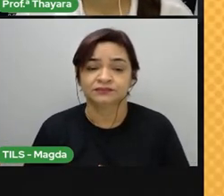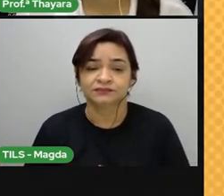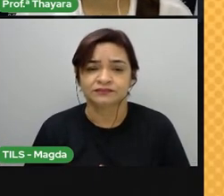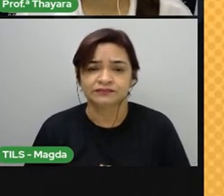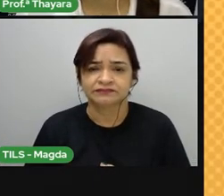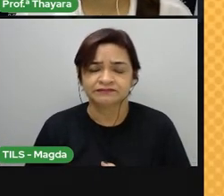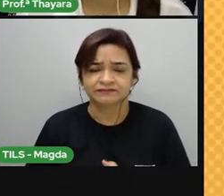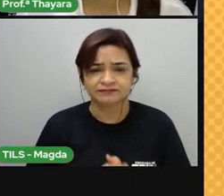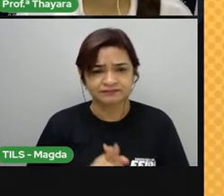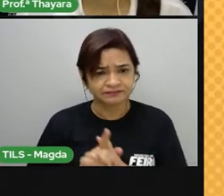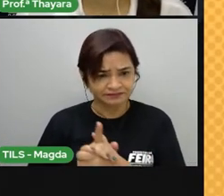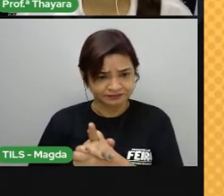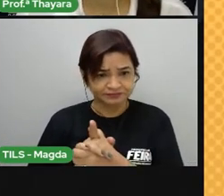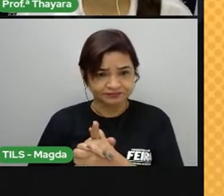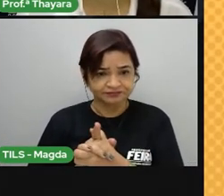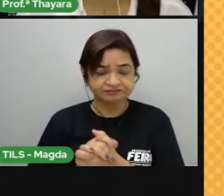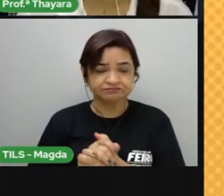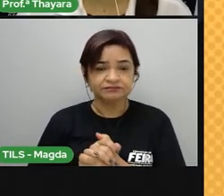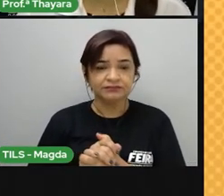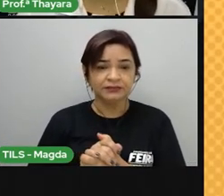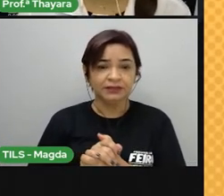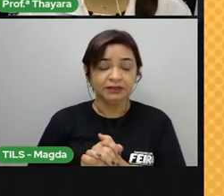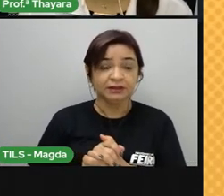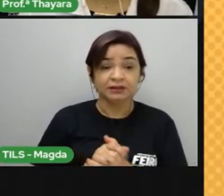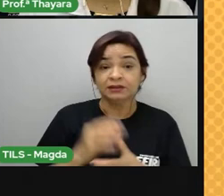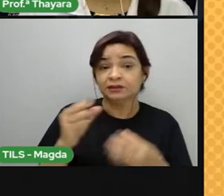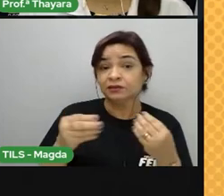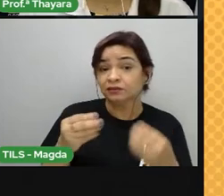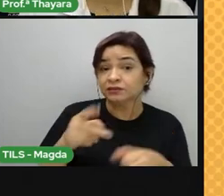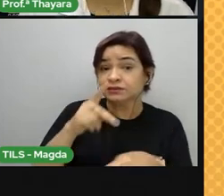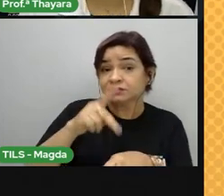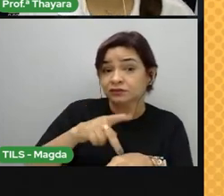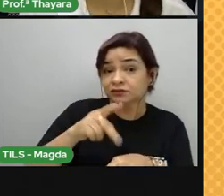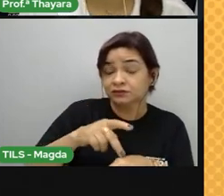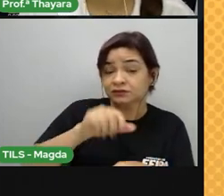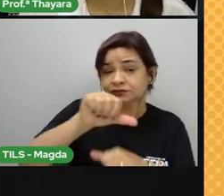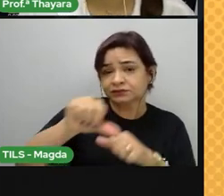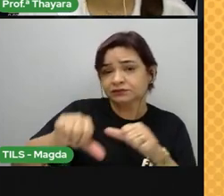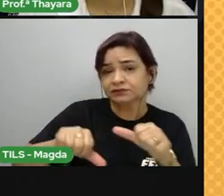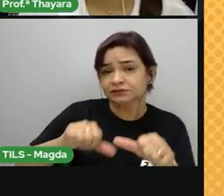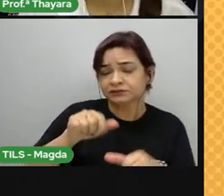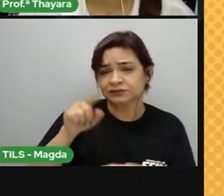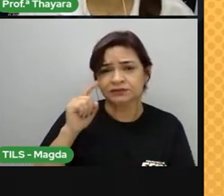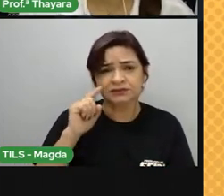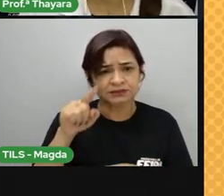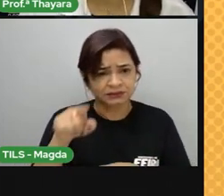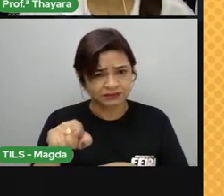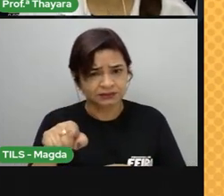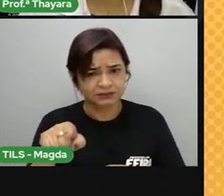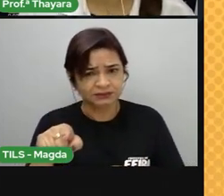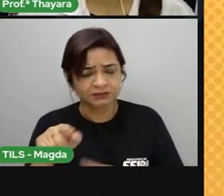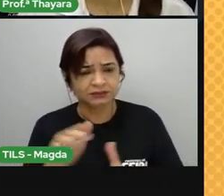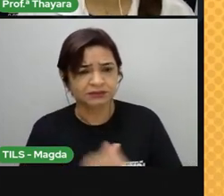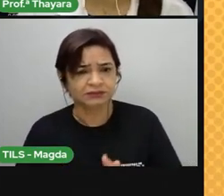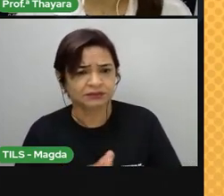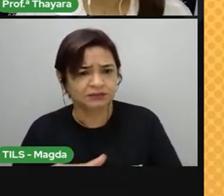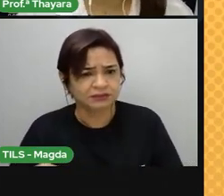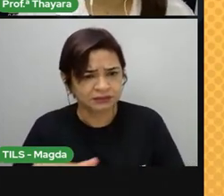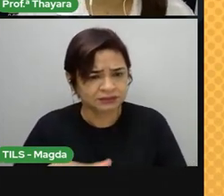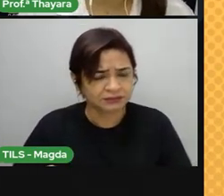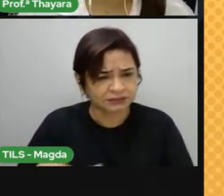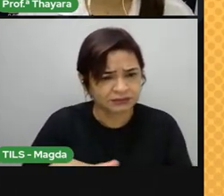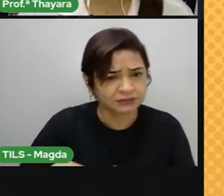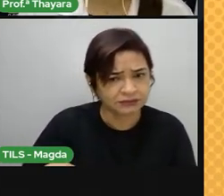Então, aqui eu trouxe alguns exemplos para vocês. O granito, por exemplo, que é uma rocha magmática, ele